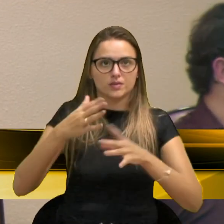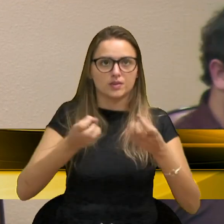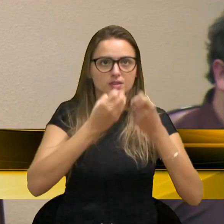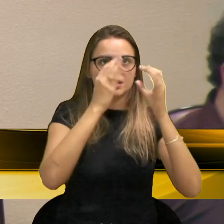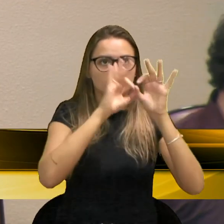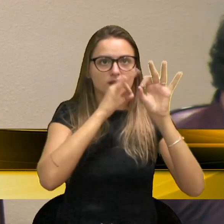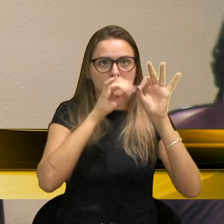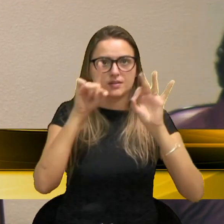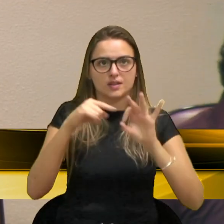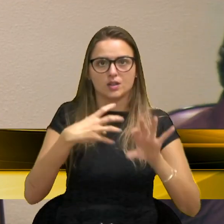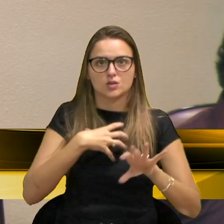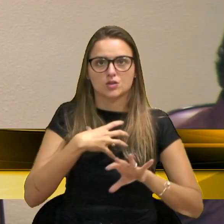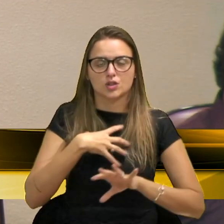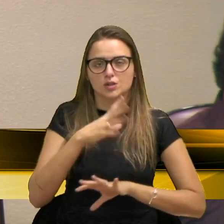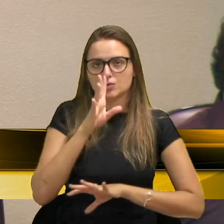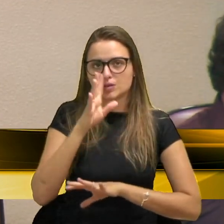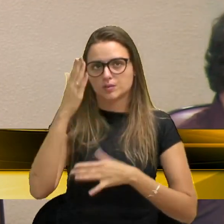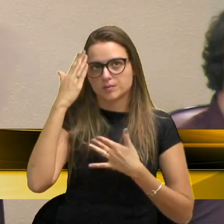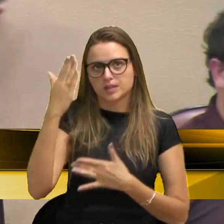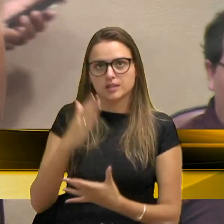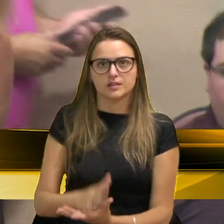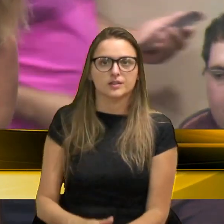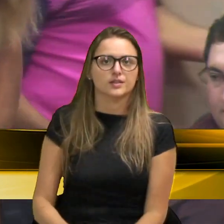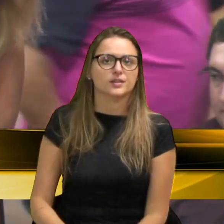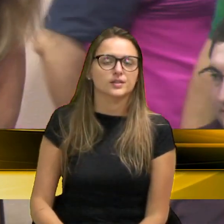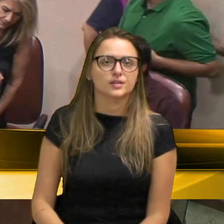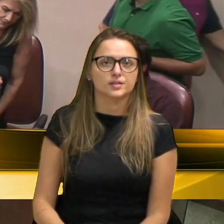prestigiarmos, era isso, obrigada. Obrigada. Obrigada.